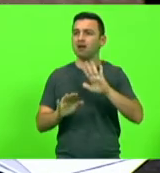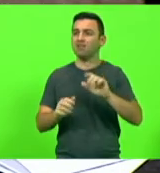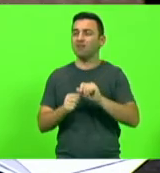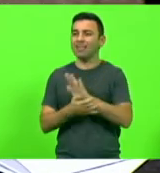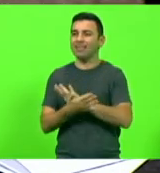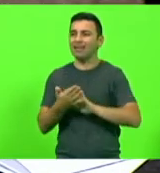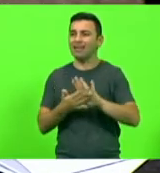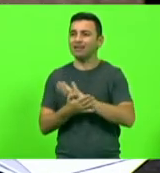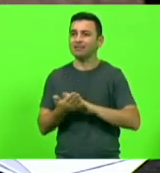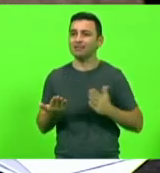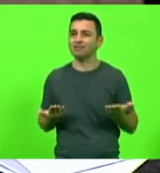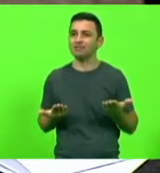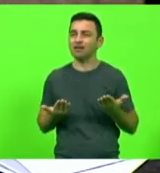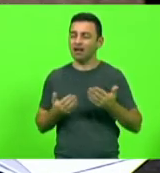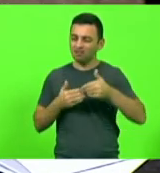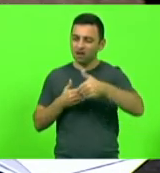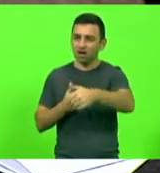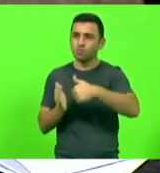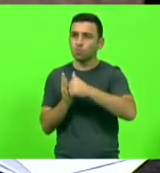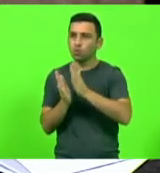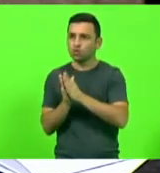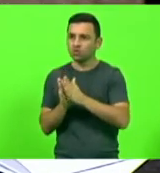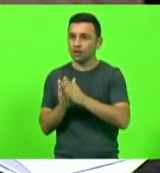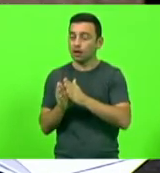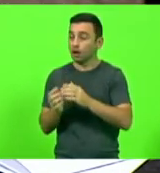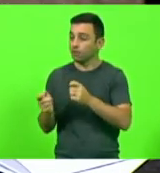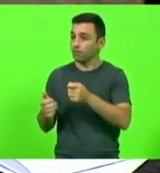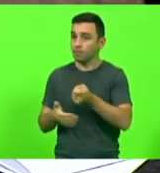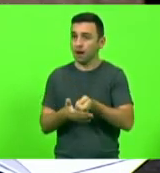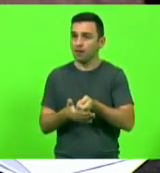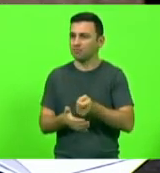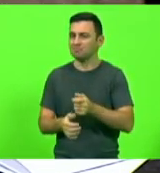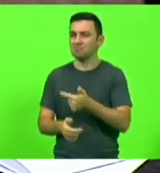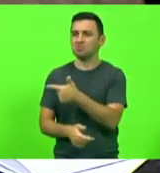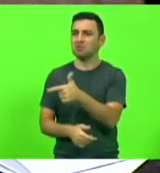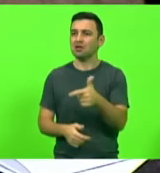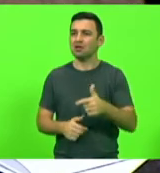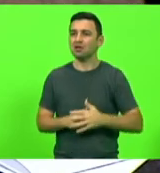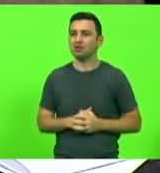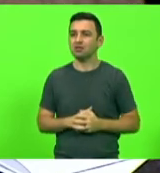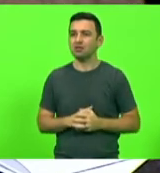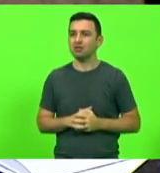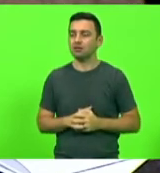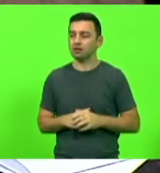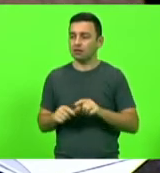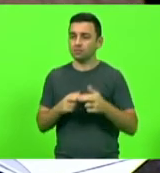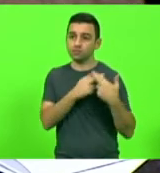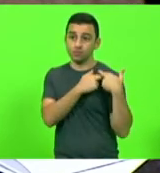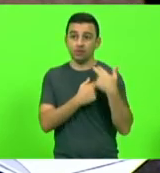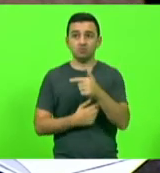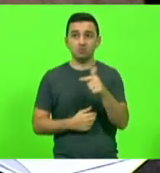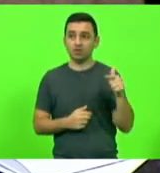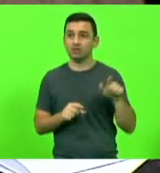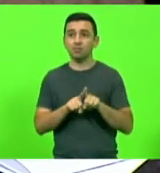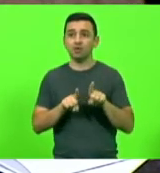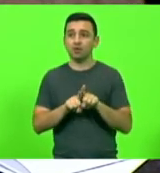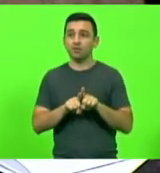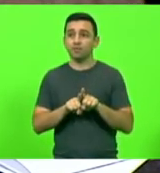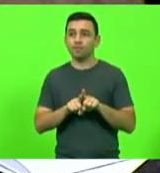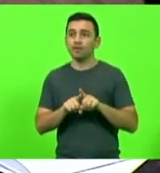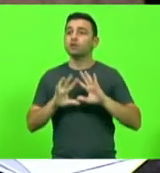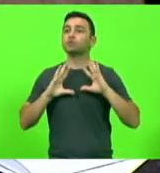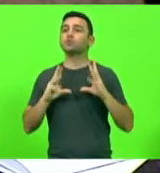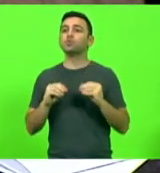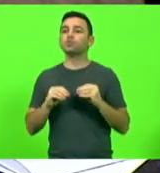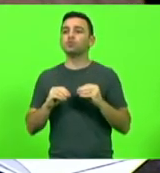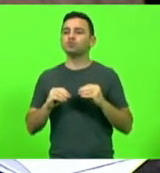Ali na frente, as multas não são cobradas. Ali na frente, ninguém é responsabilizado. Ali na frente, todos se sentam